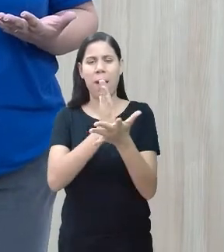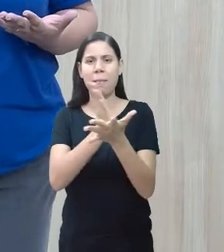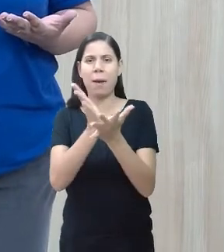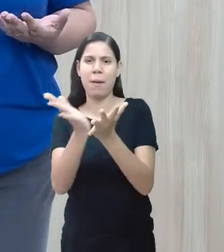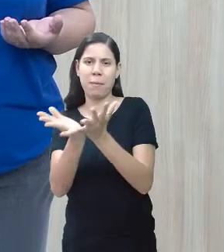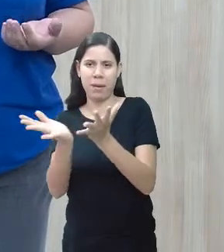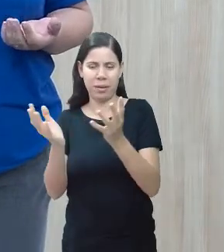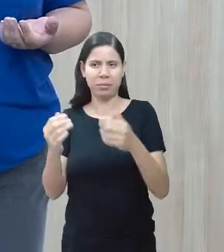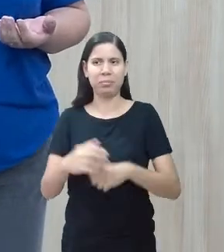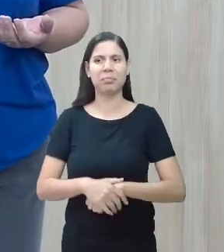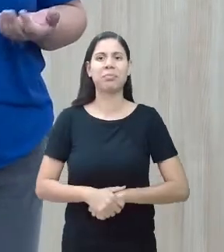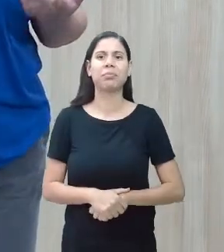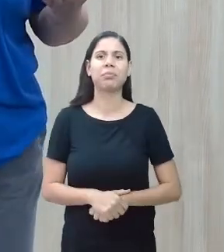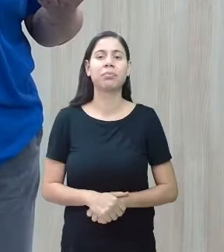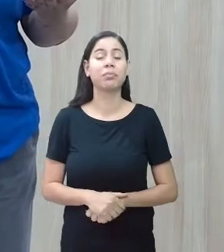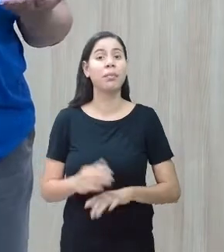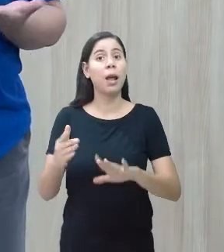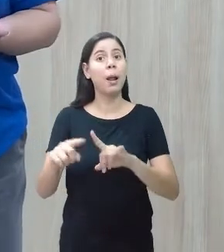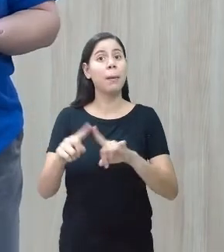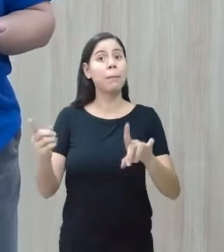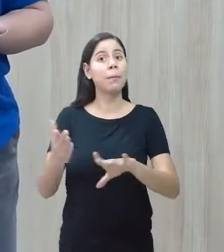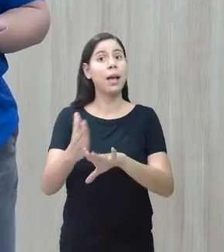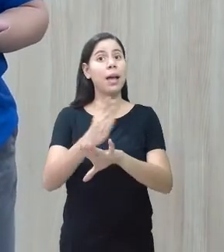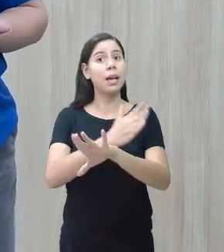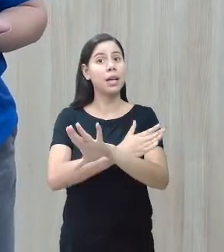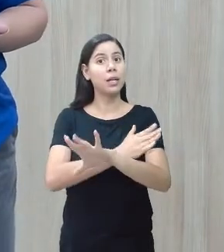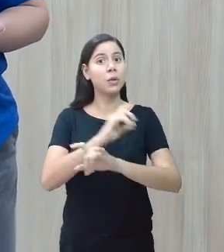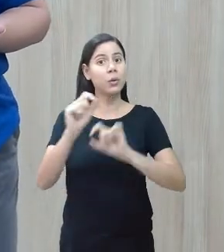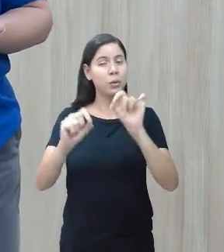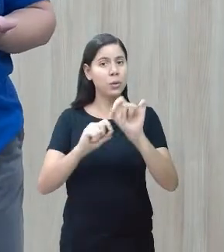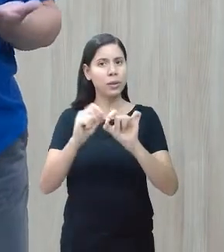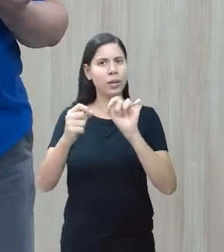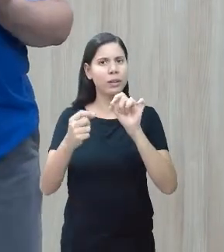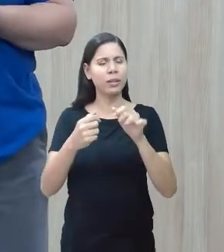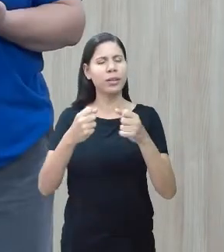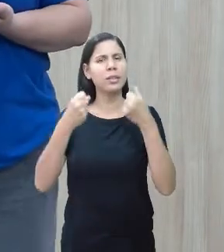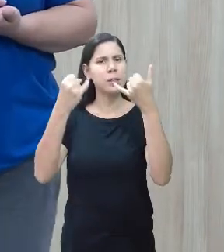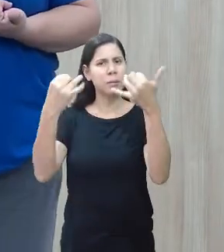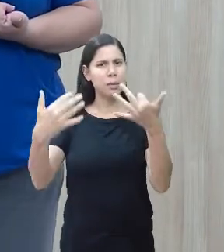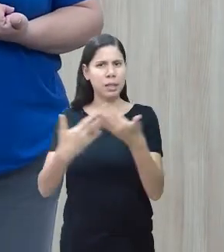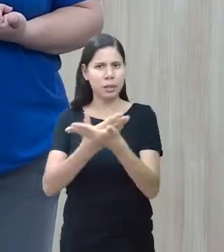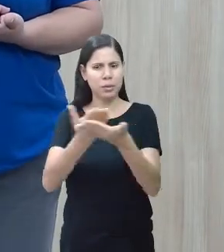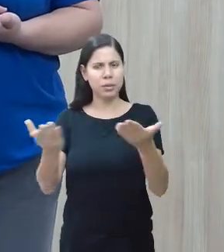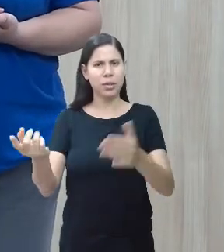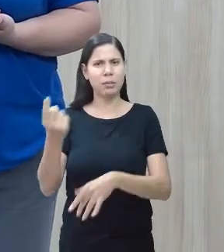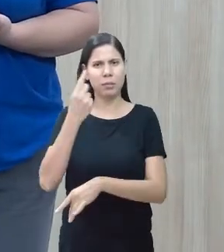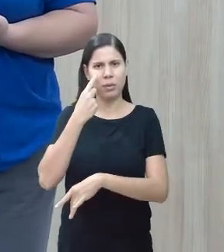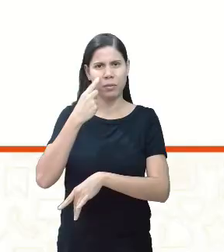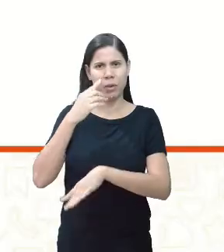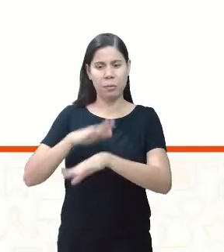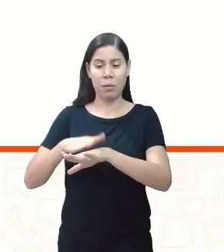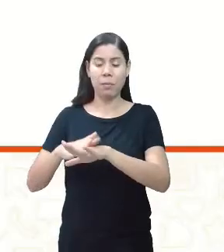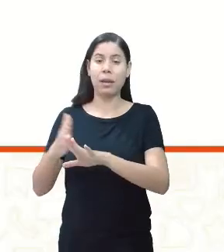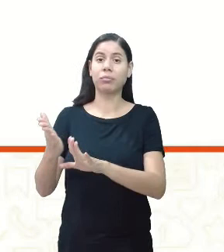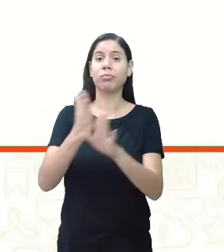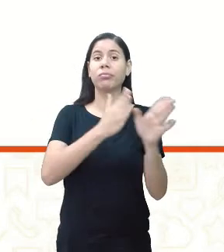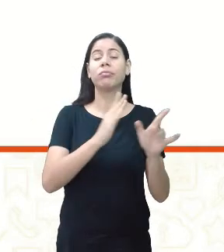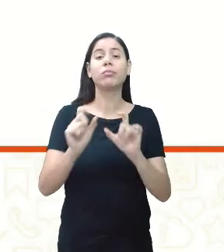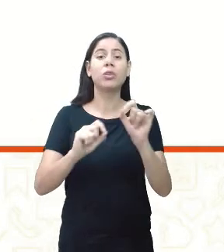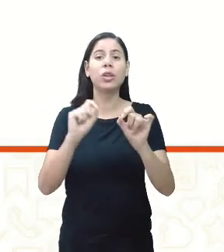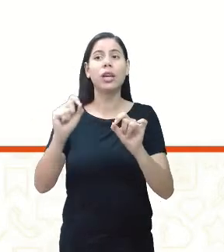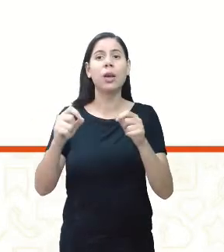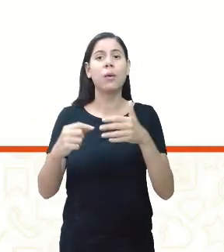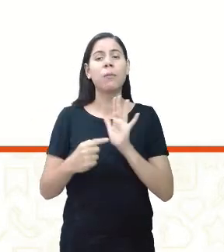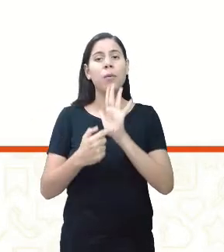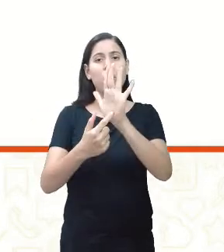alternativa. Mas antes eu queria falar um pouquinho sobre o que nós vimos no nosso momento anterior. Falamos sobre